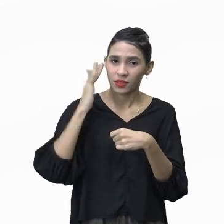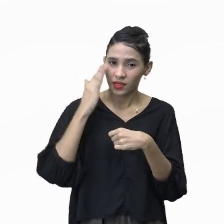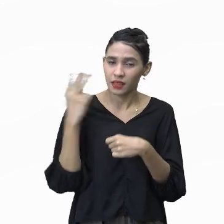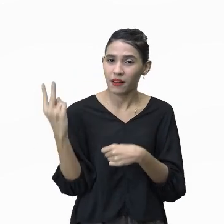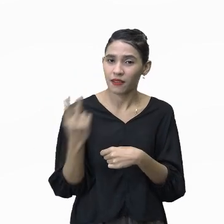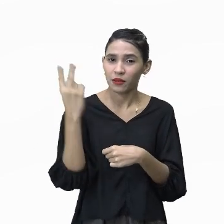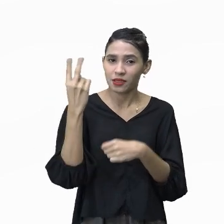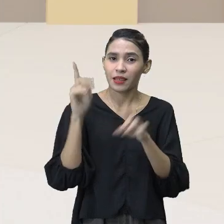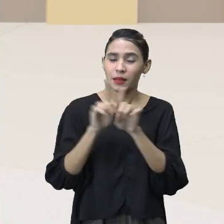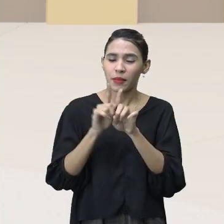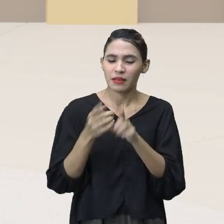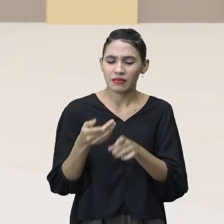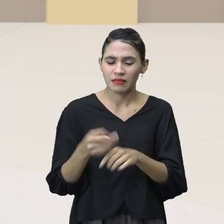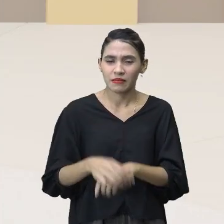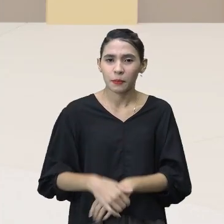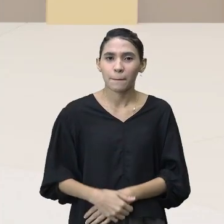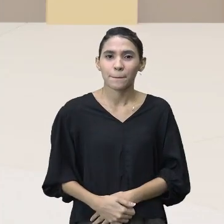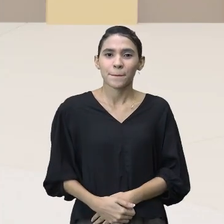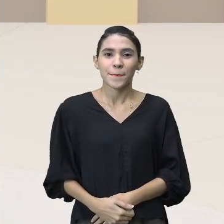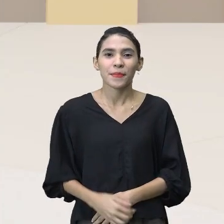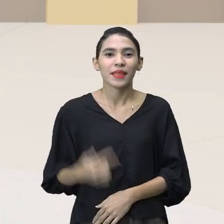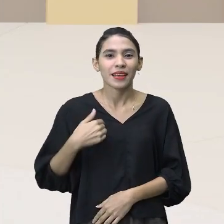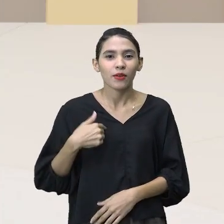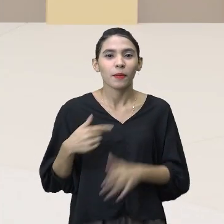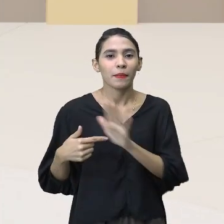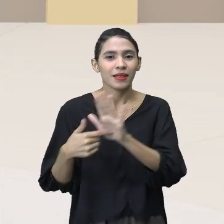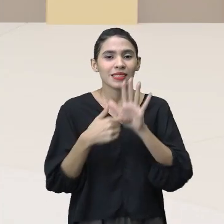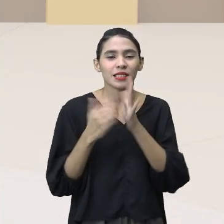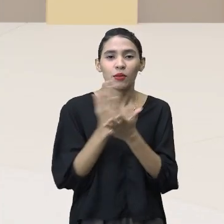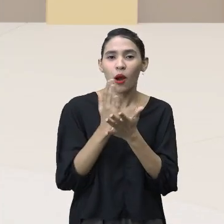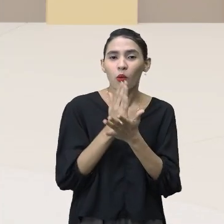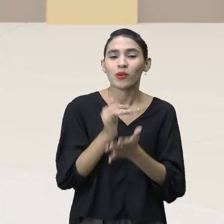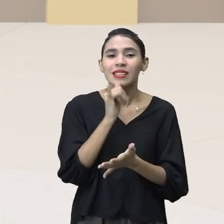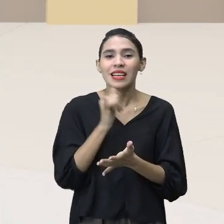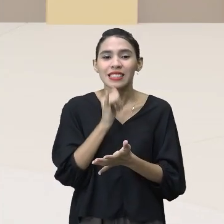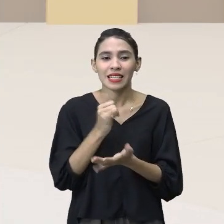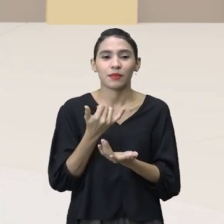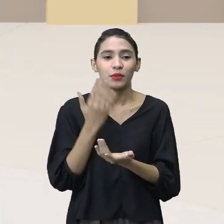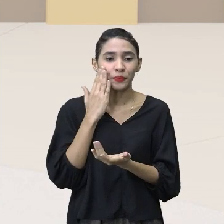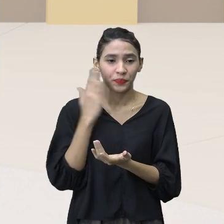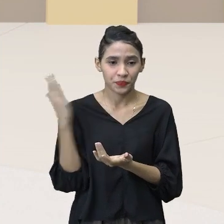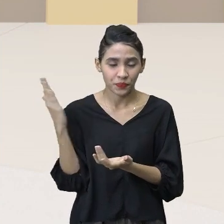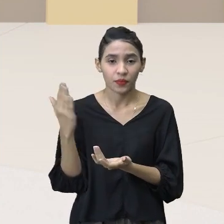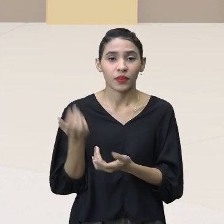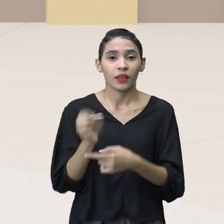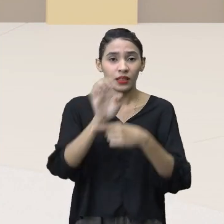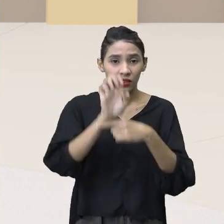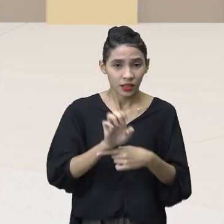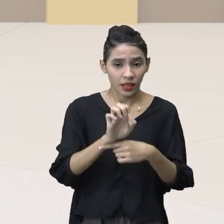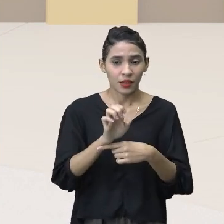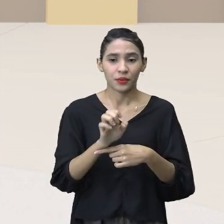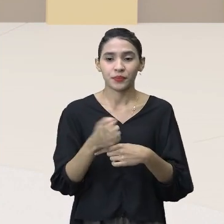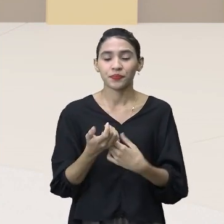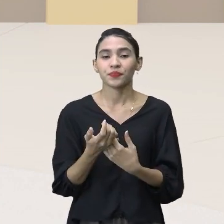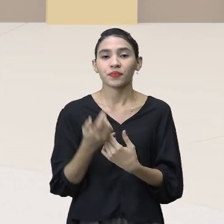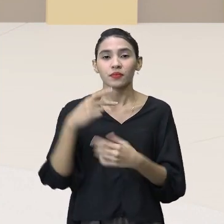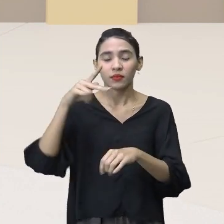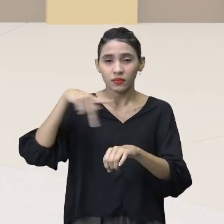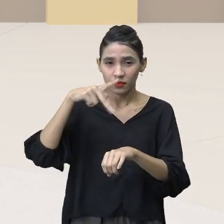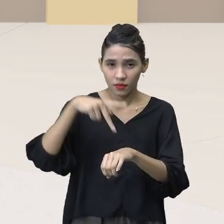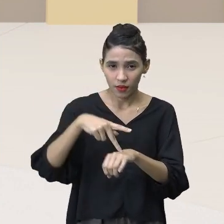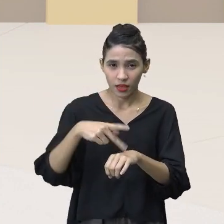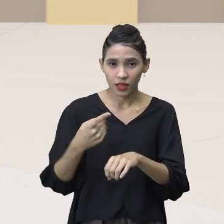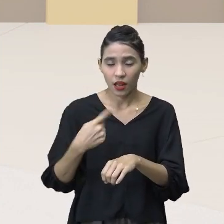isso aí. E eu trago pra vocês alguns exemplos de interculturalidade no Estado, né, no país,